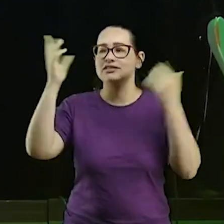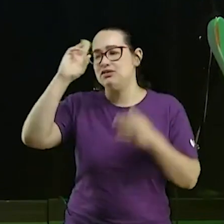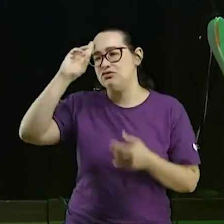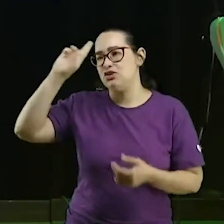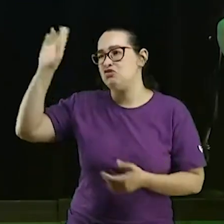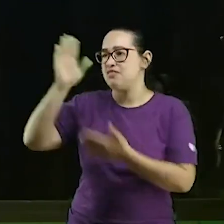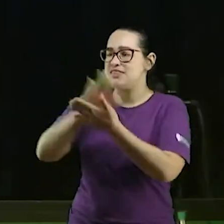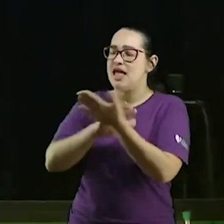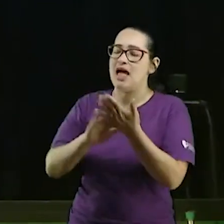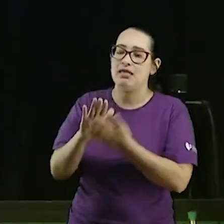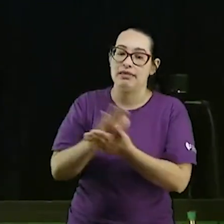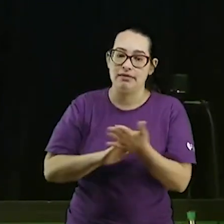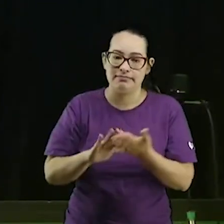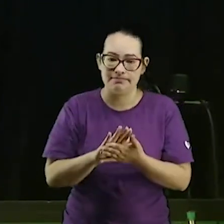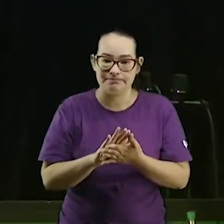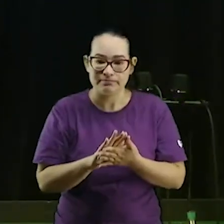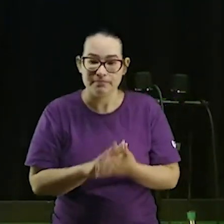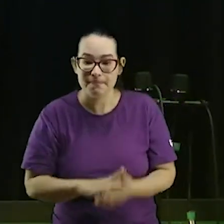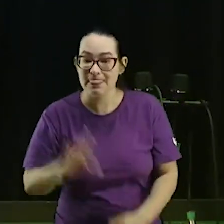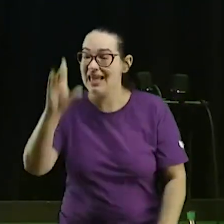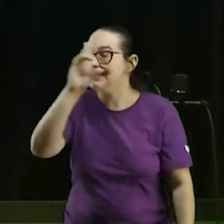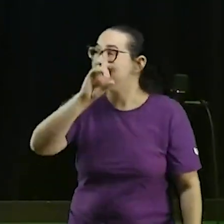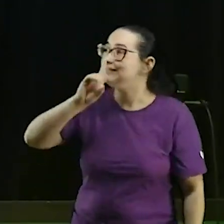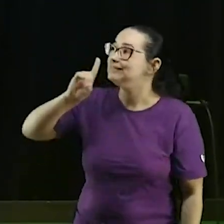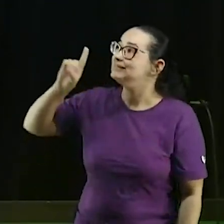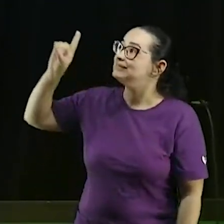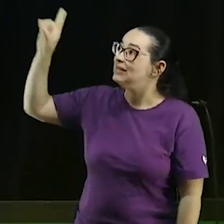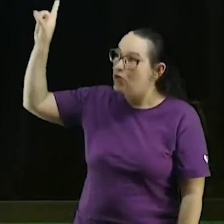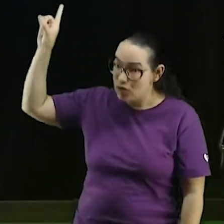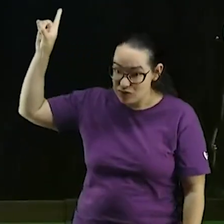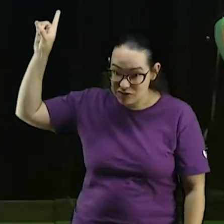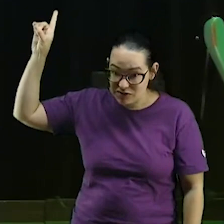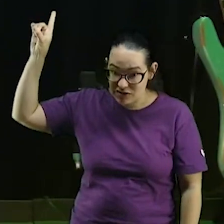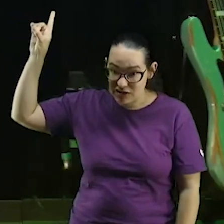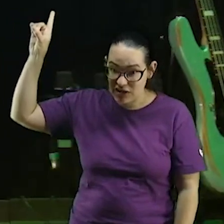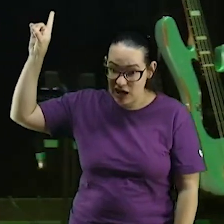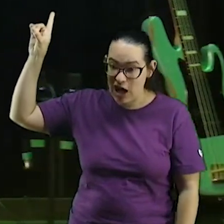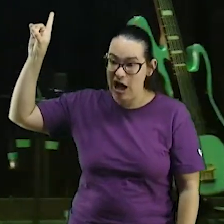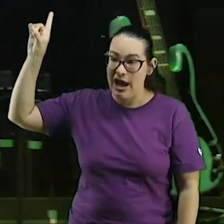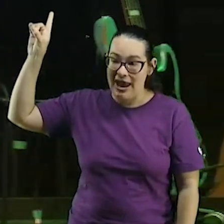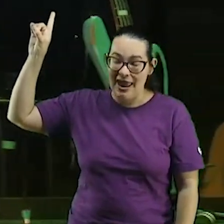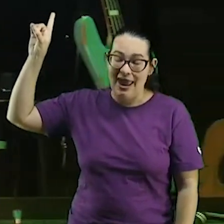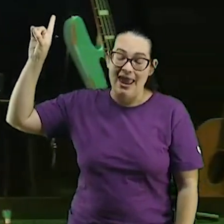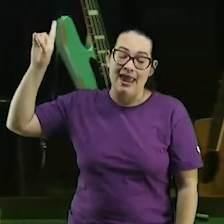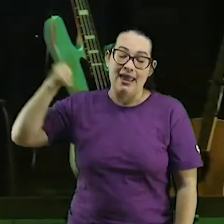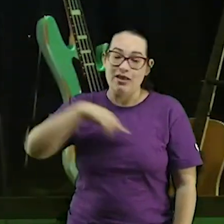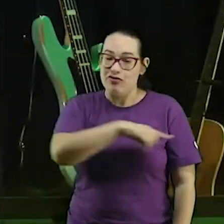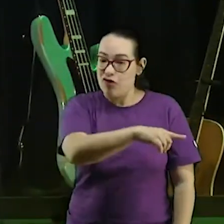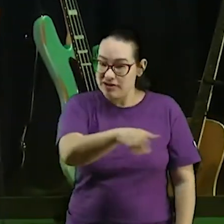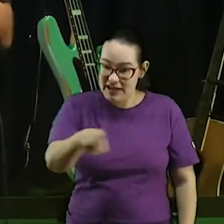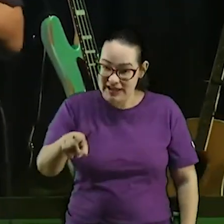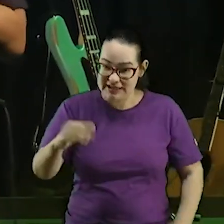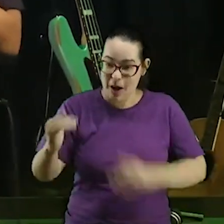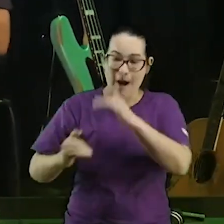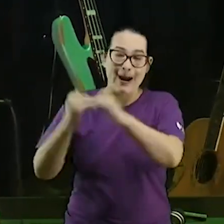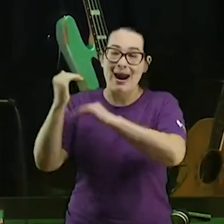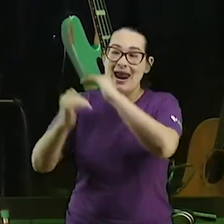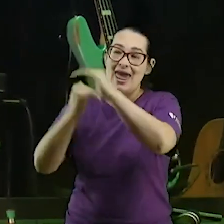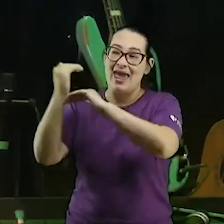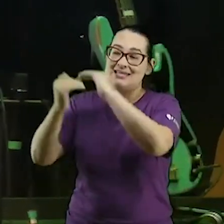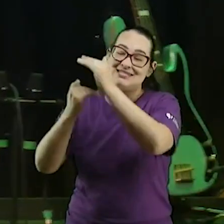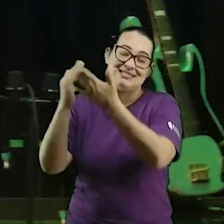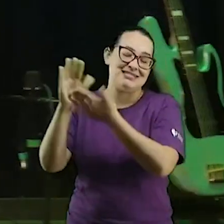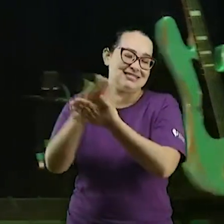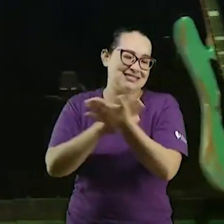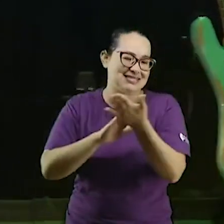queridos Deus e igreja não crescem com ricos aprendam isso Deus